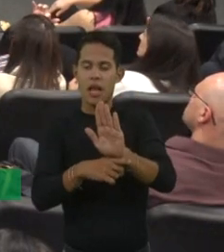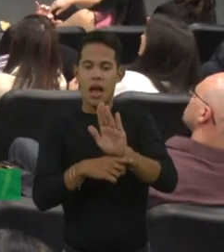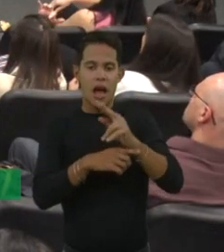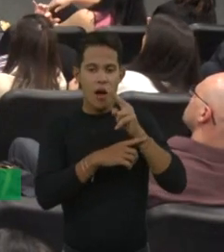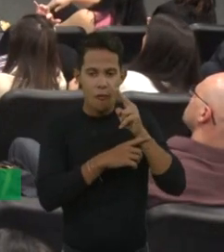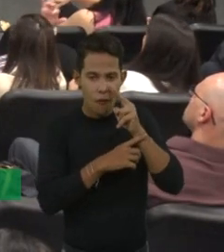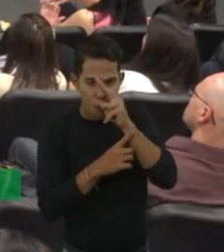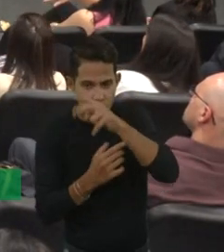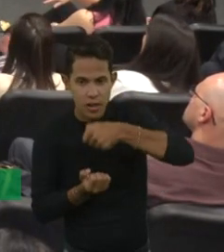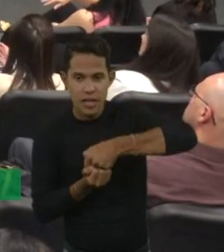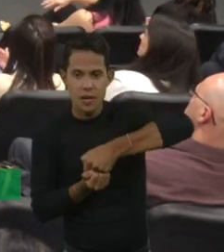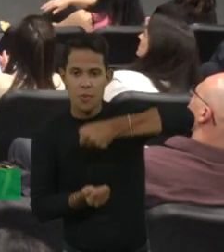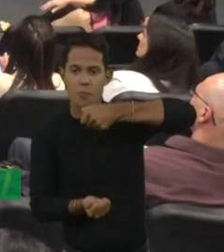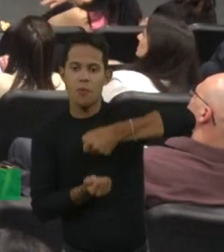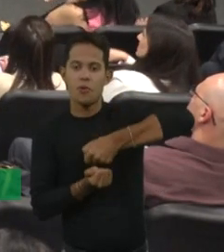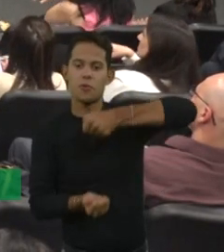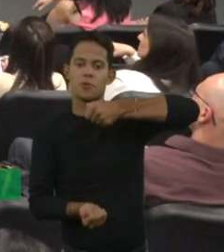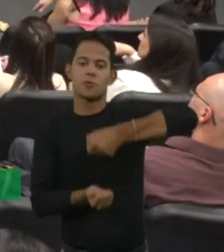osteomuscular.